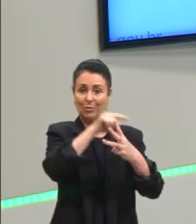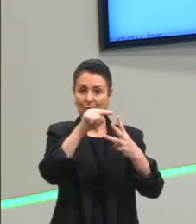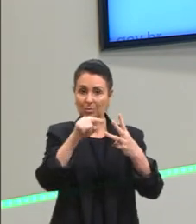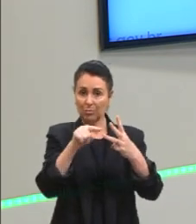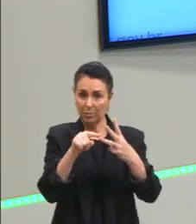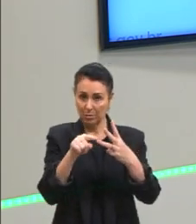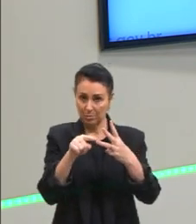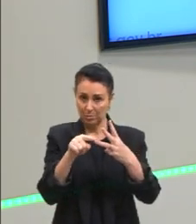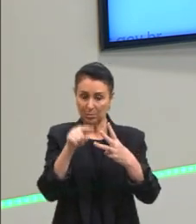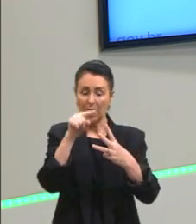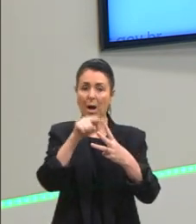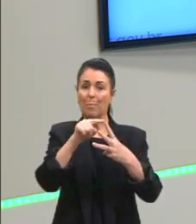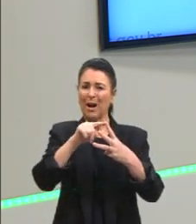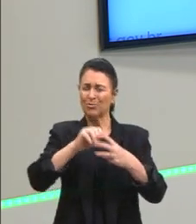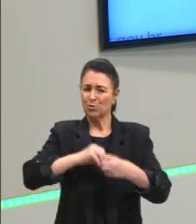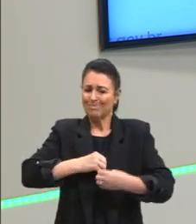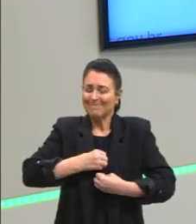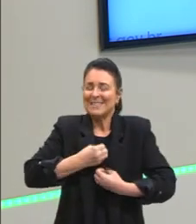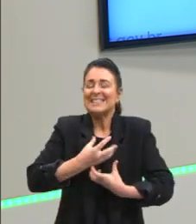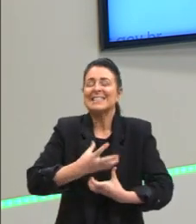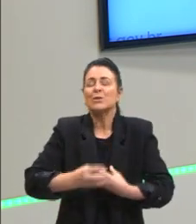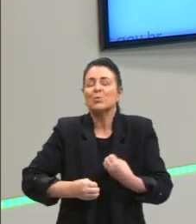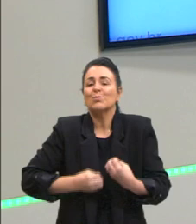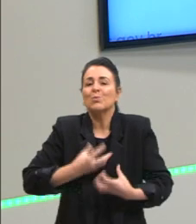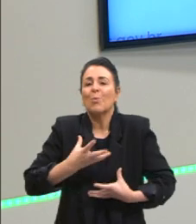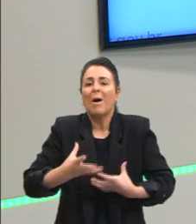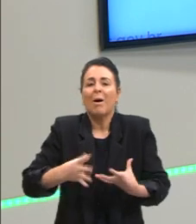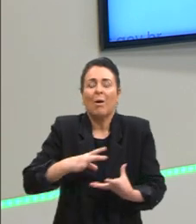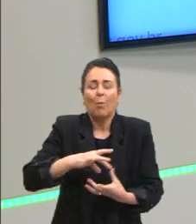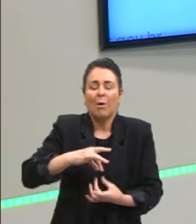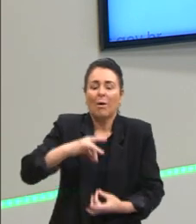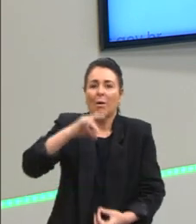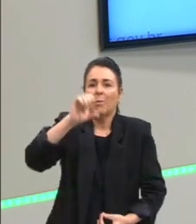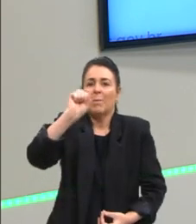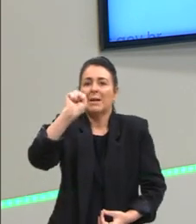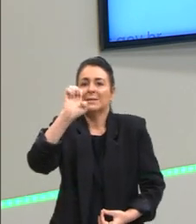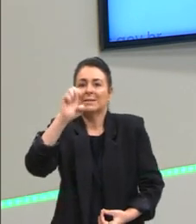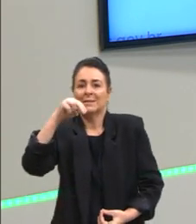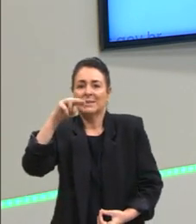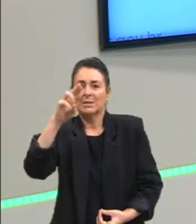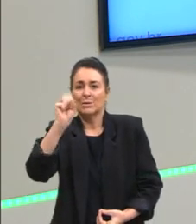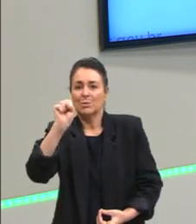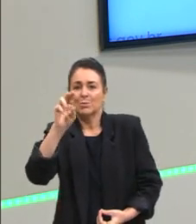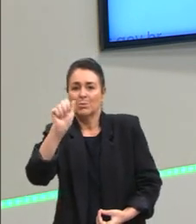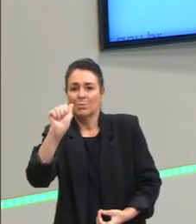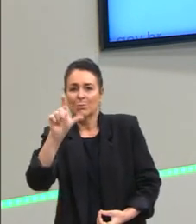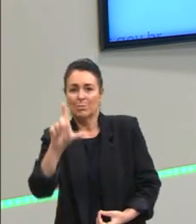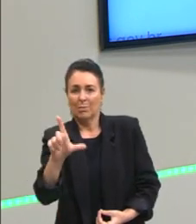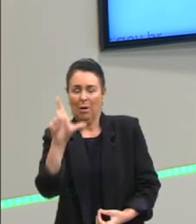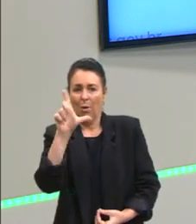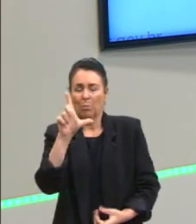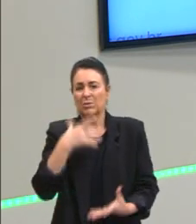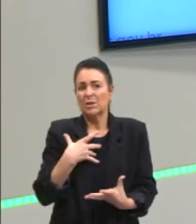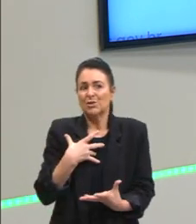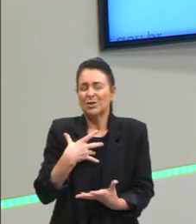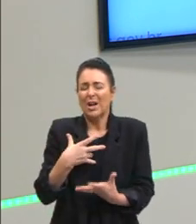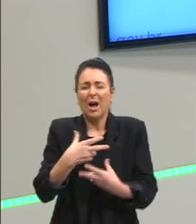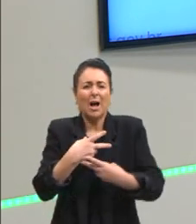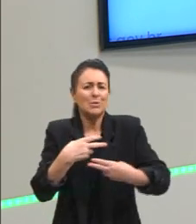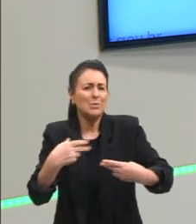parte sensual, a alma sensual, onde responderia as questões básicas,